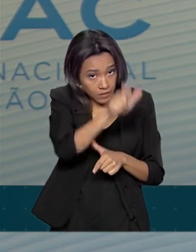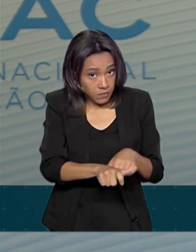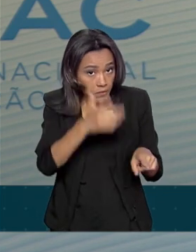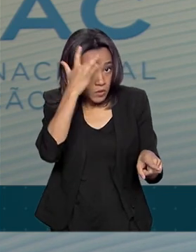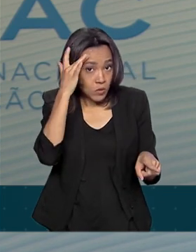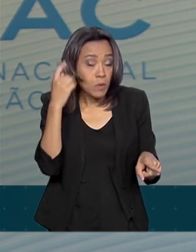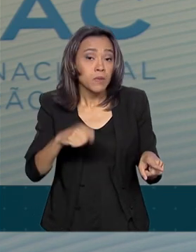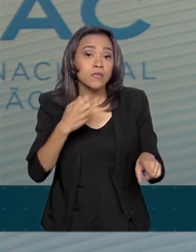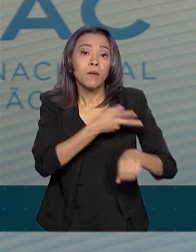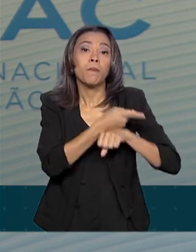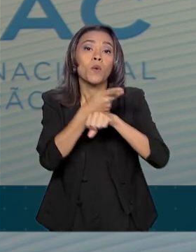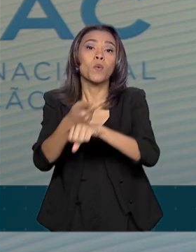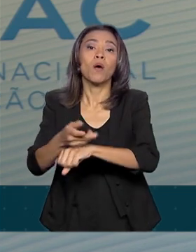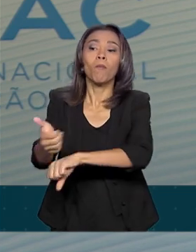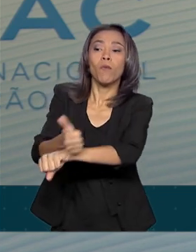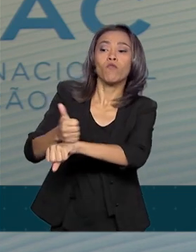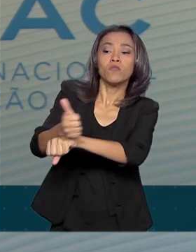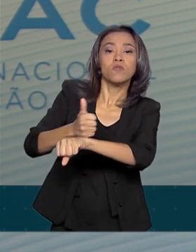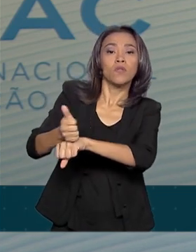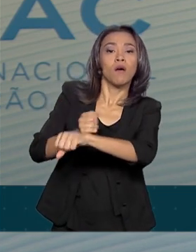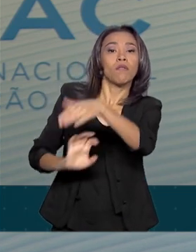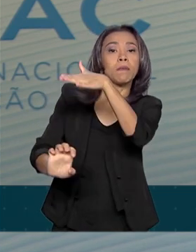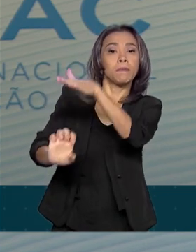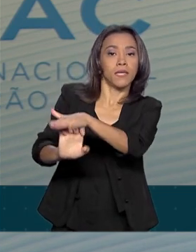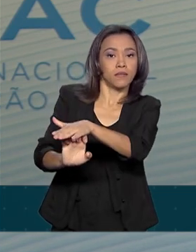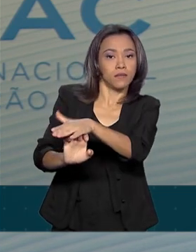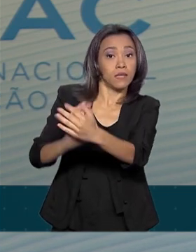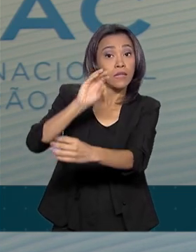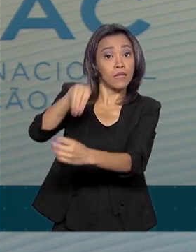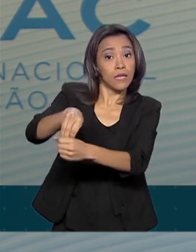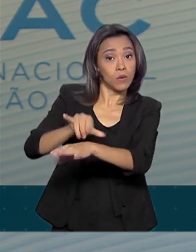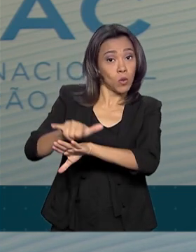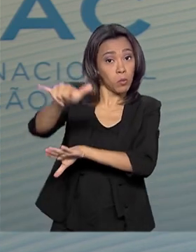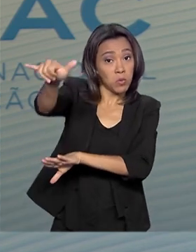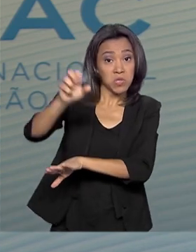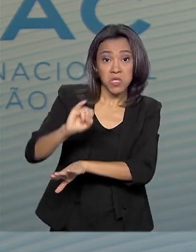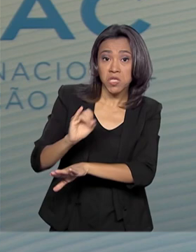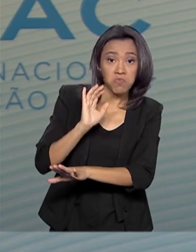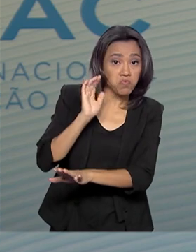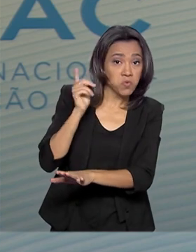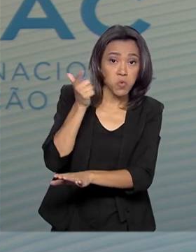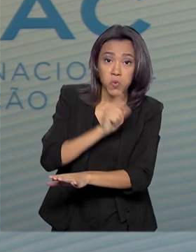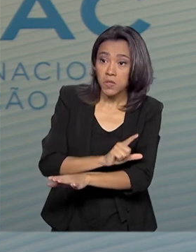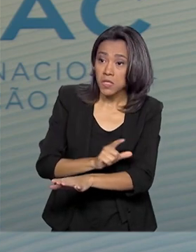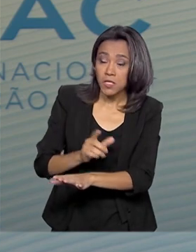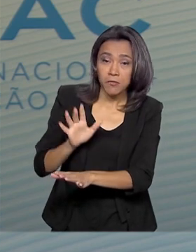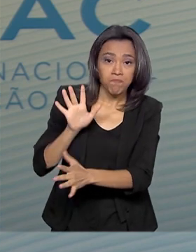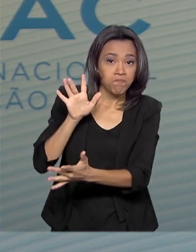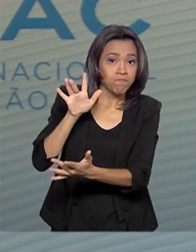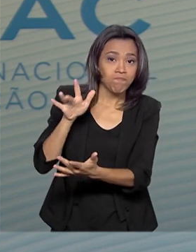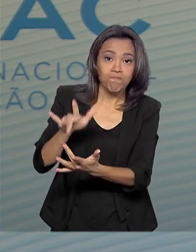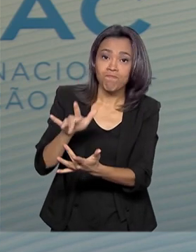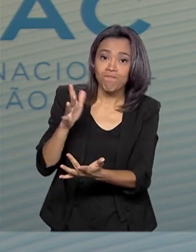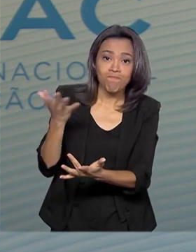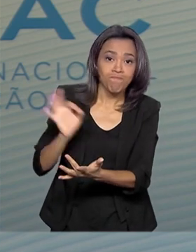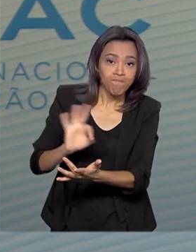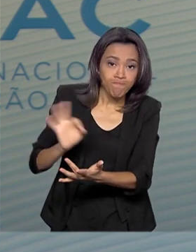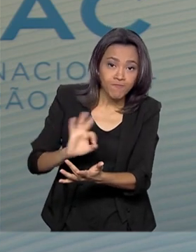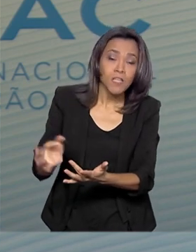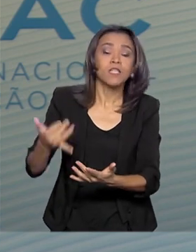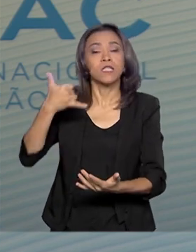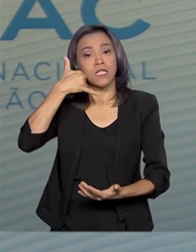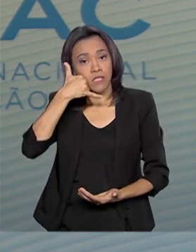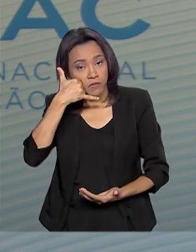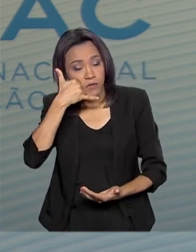um profissional da empresa no aeroporto. Se isso não for possível, se o passageiro não estiver no aeroporto, os canais de atendimento